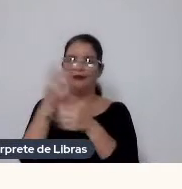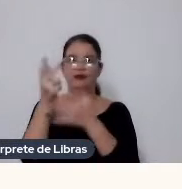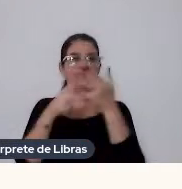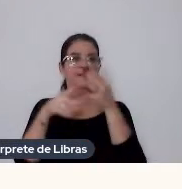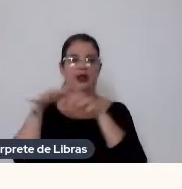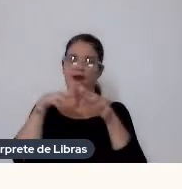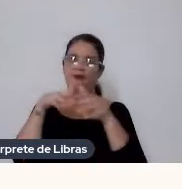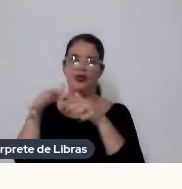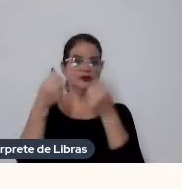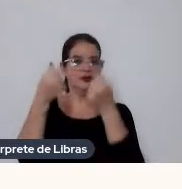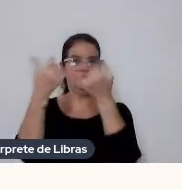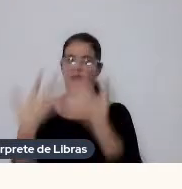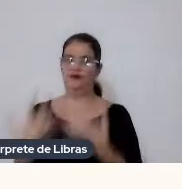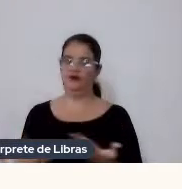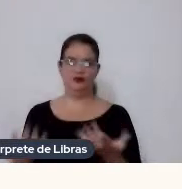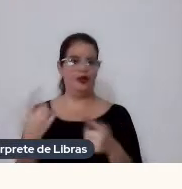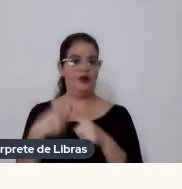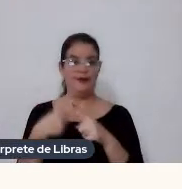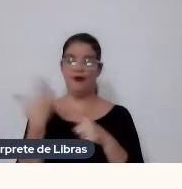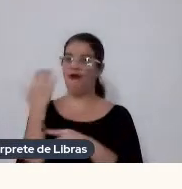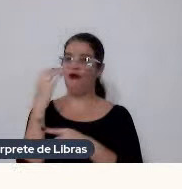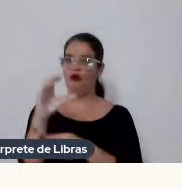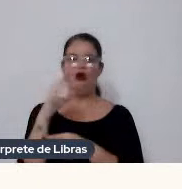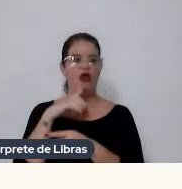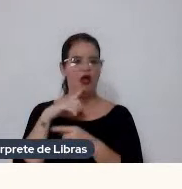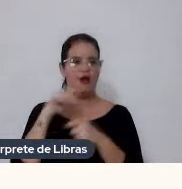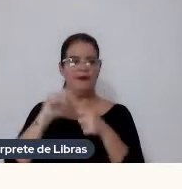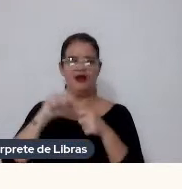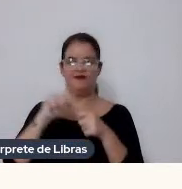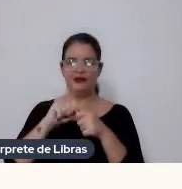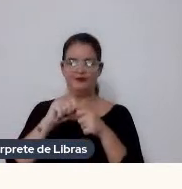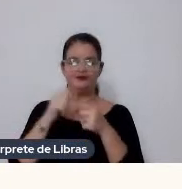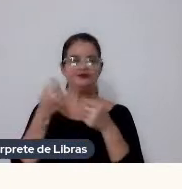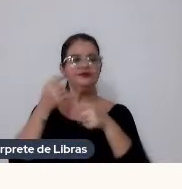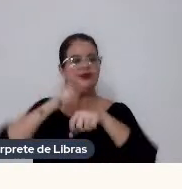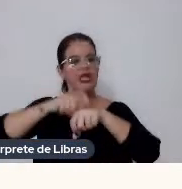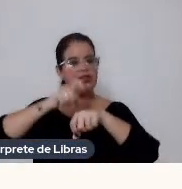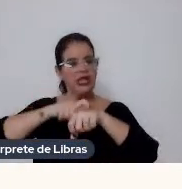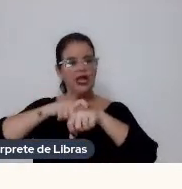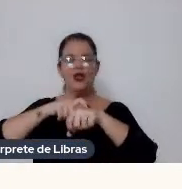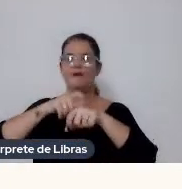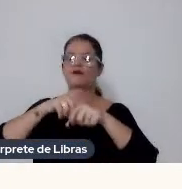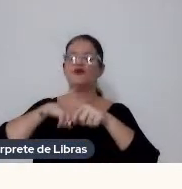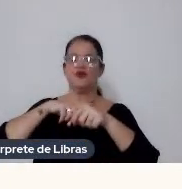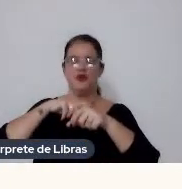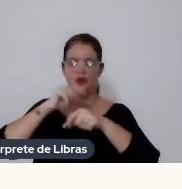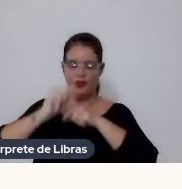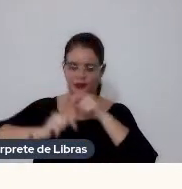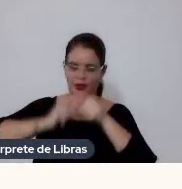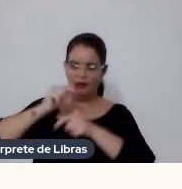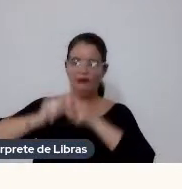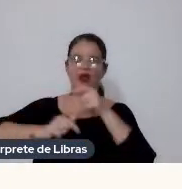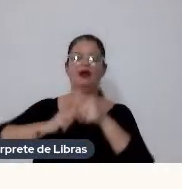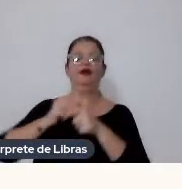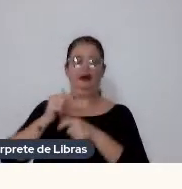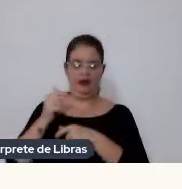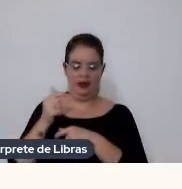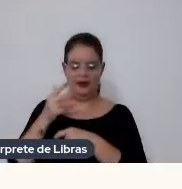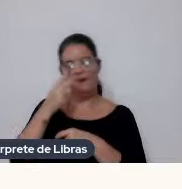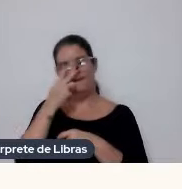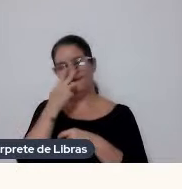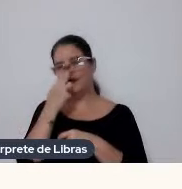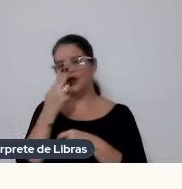A gente acaba colocando Muito dinheiro para fazer Ou pelo menos muito Do nosso tempo Para fazer Então a gente Acho